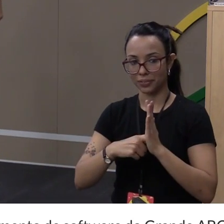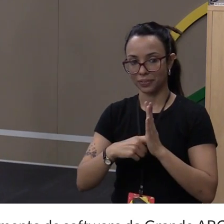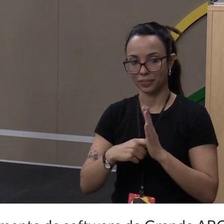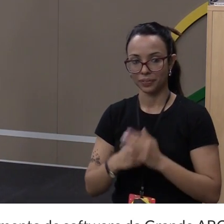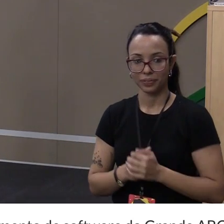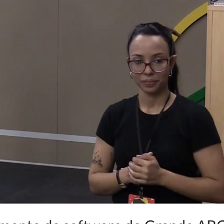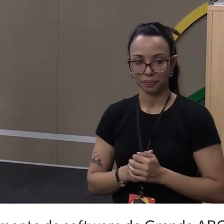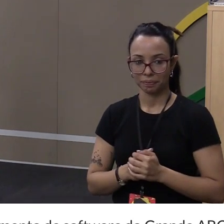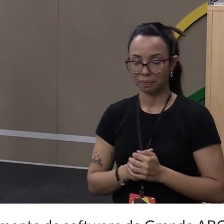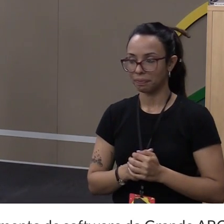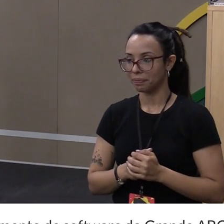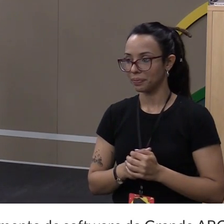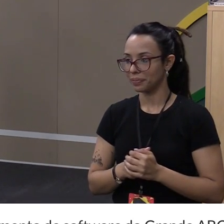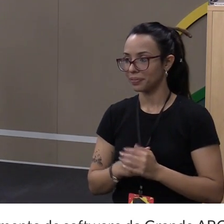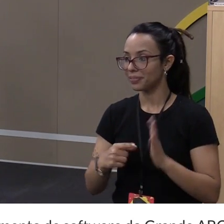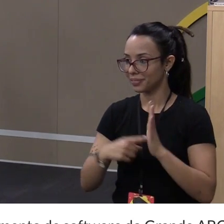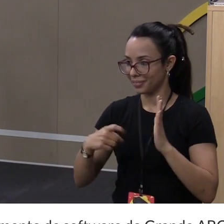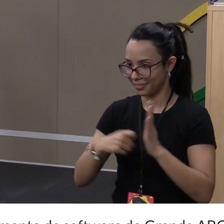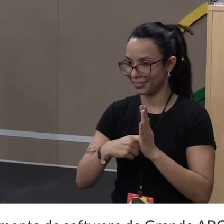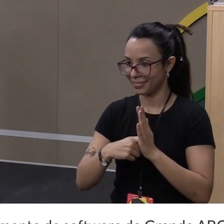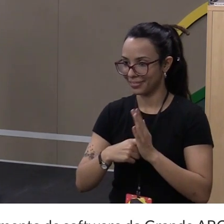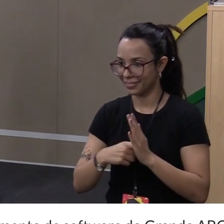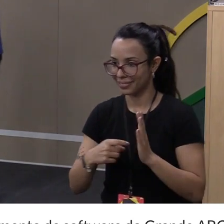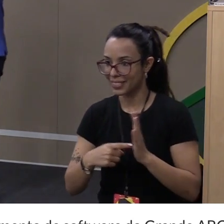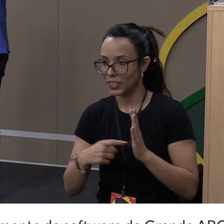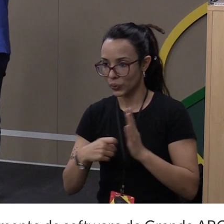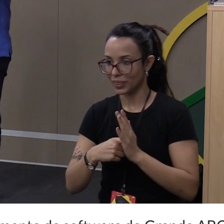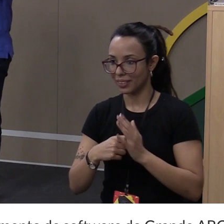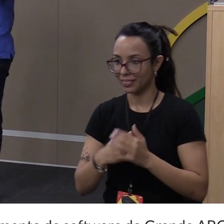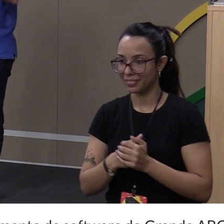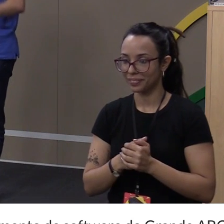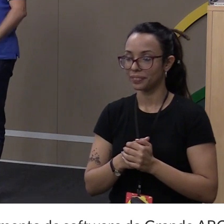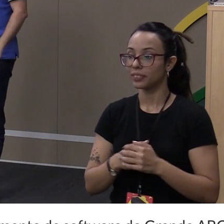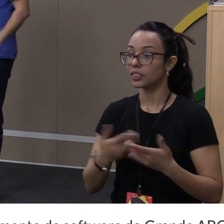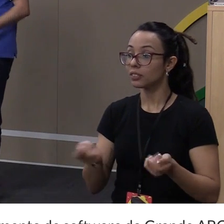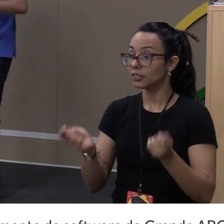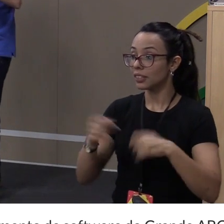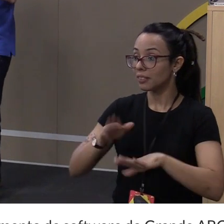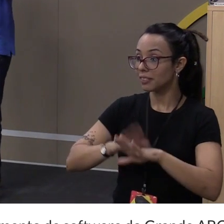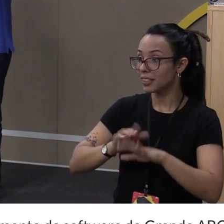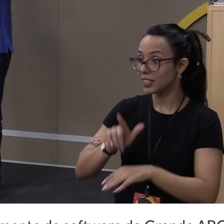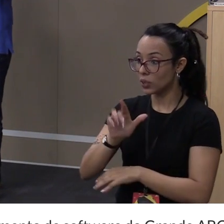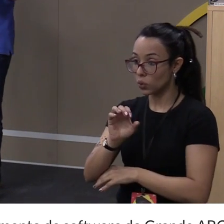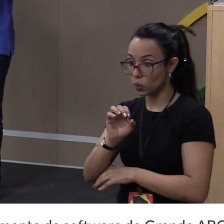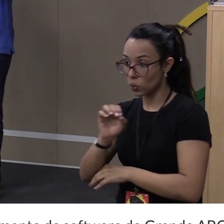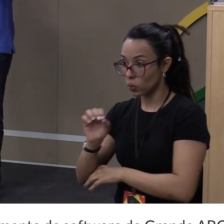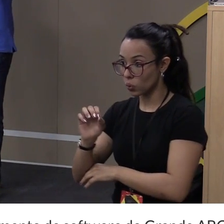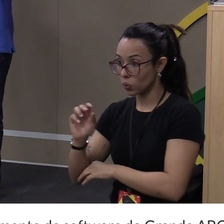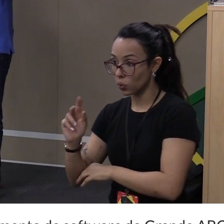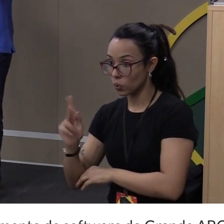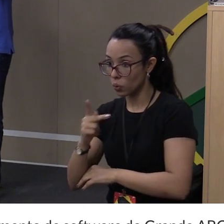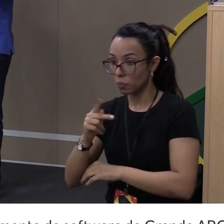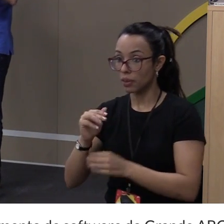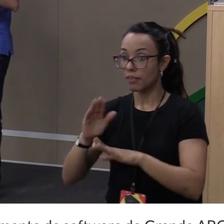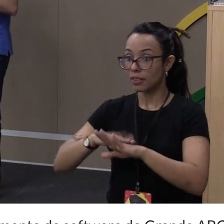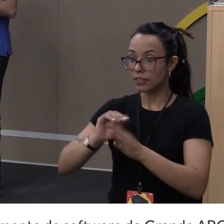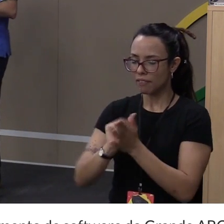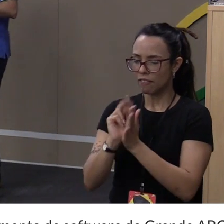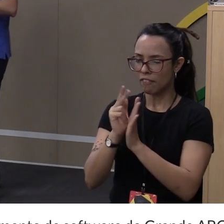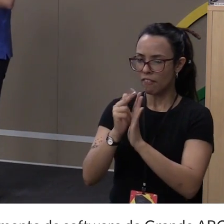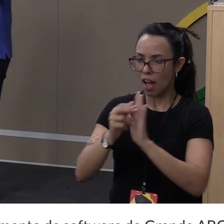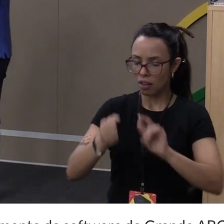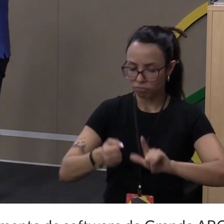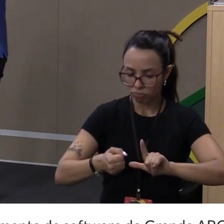request, eu posso fazer um loop e liberar vários requests em sequência.